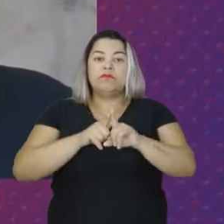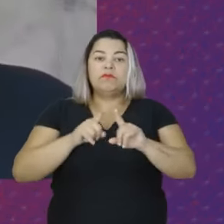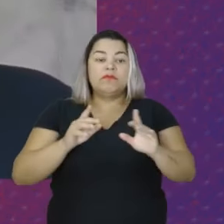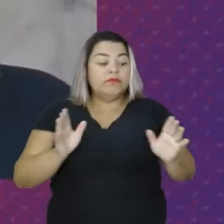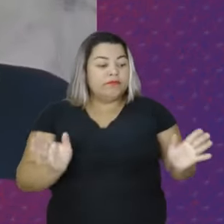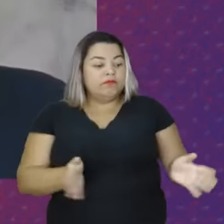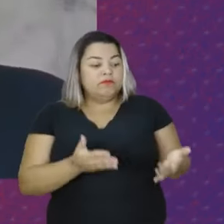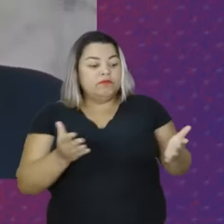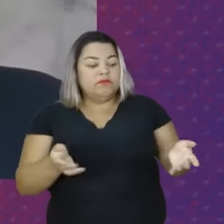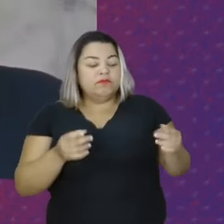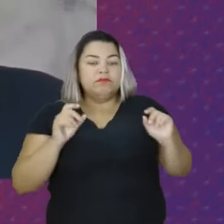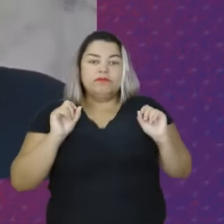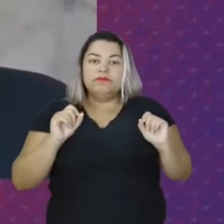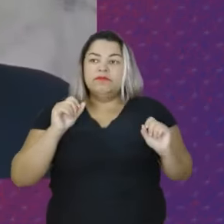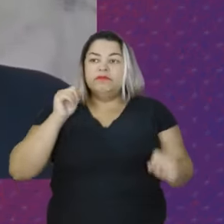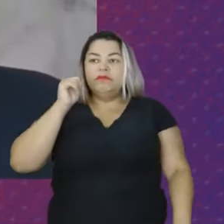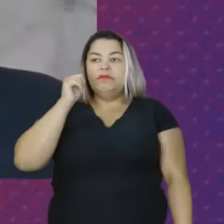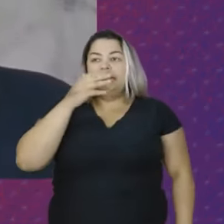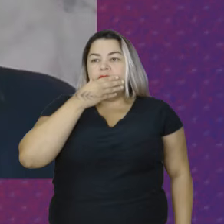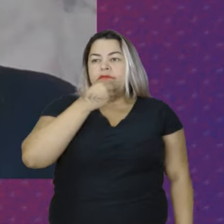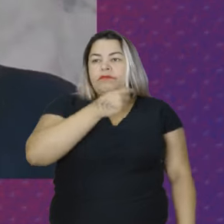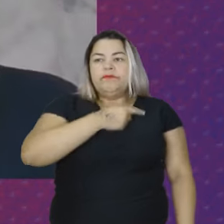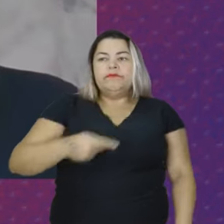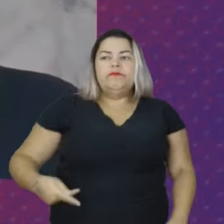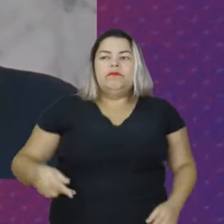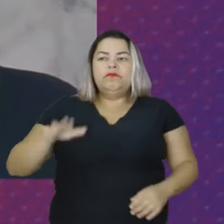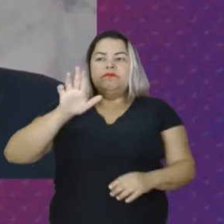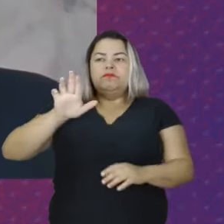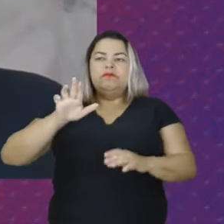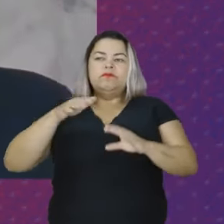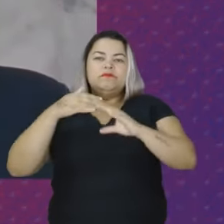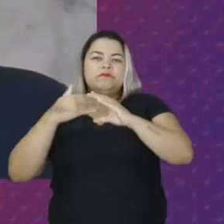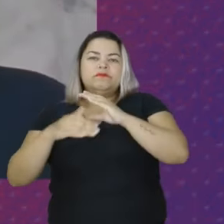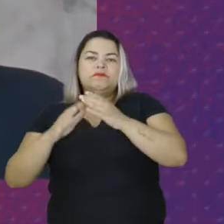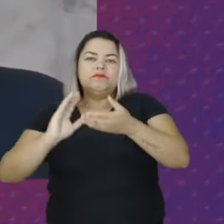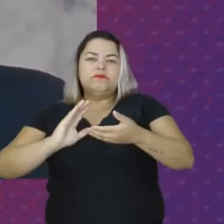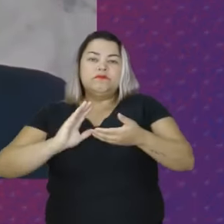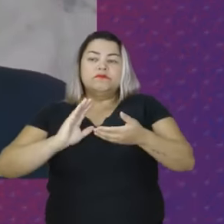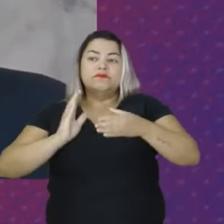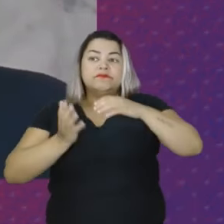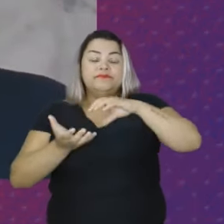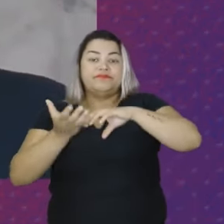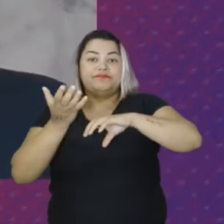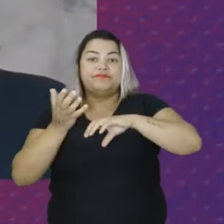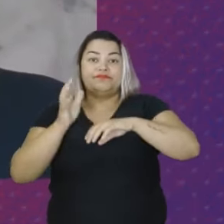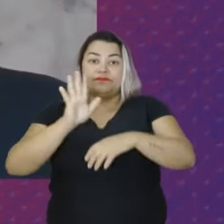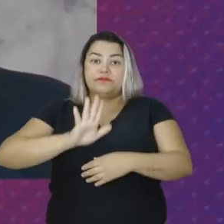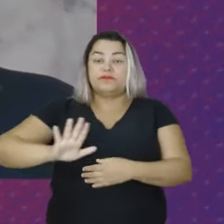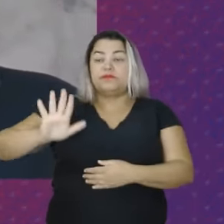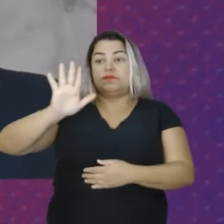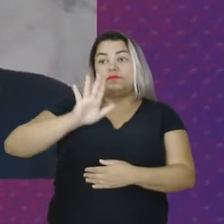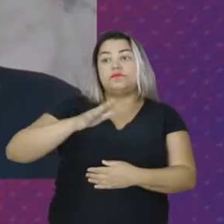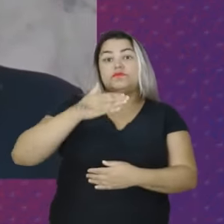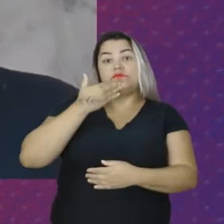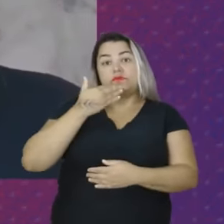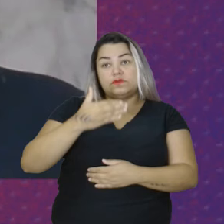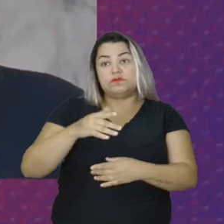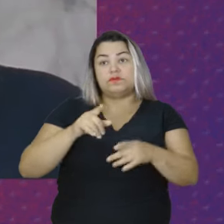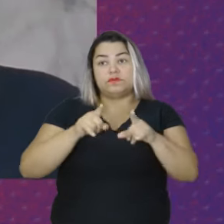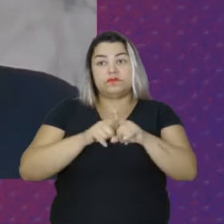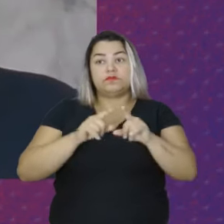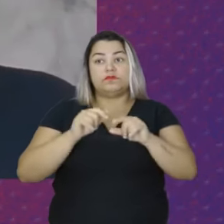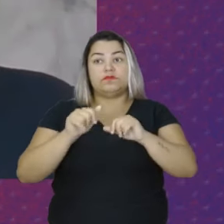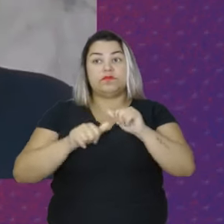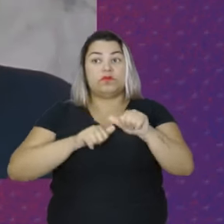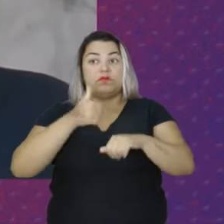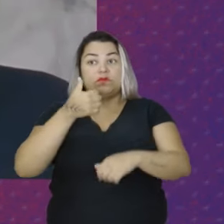O presidente Lula enviou para o Congresso Nacional o pedido de ratificação da Convenção